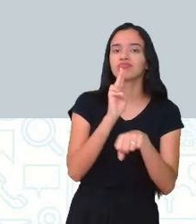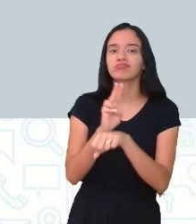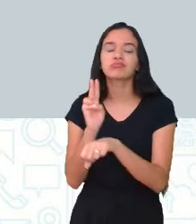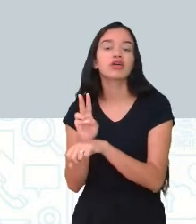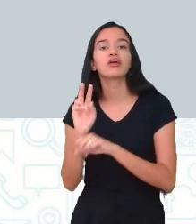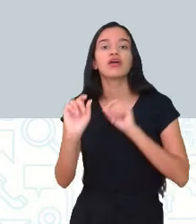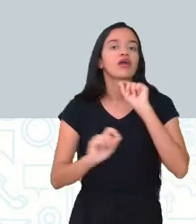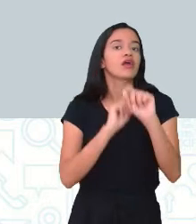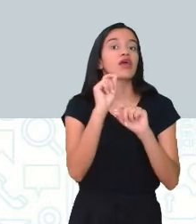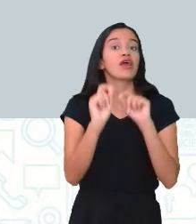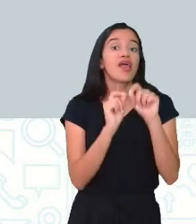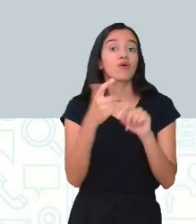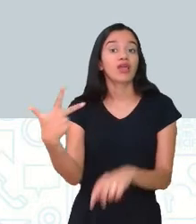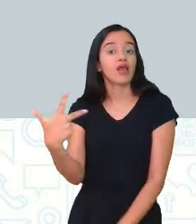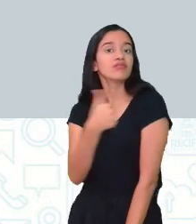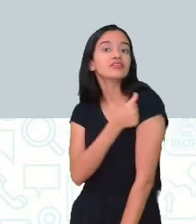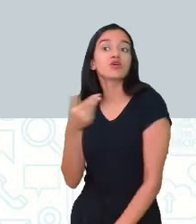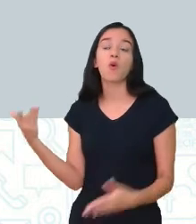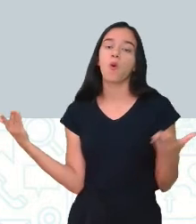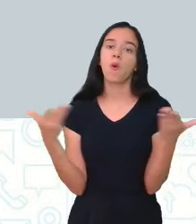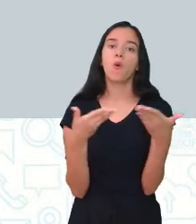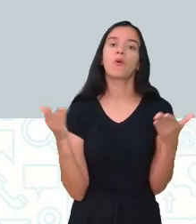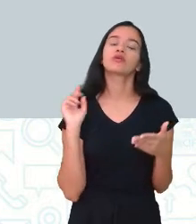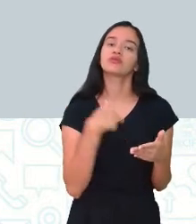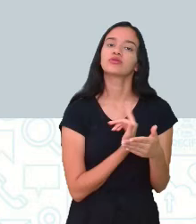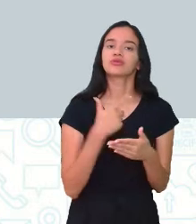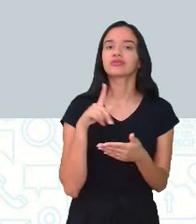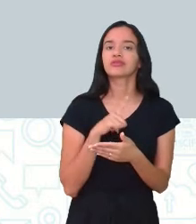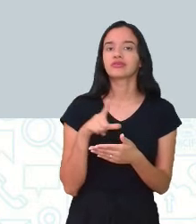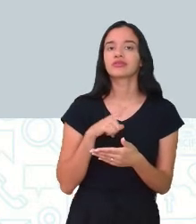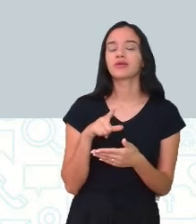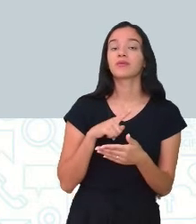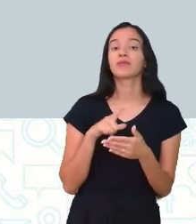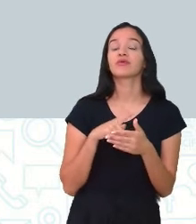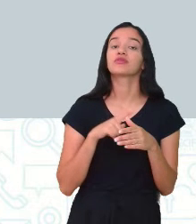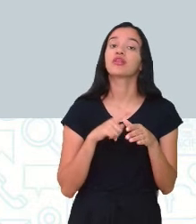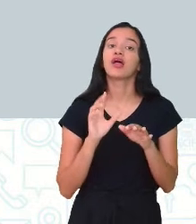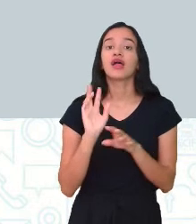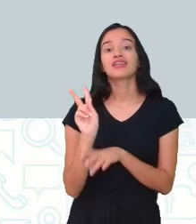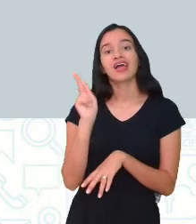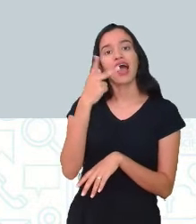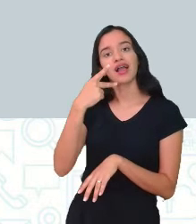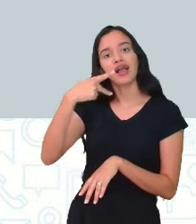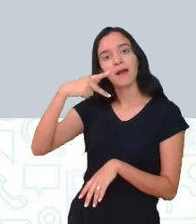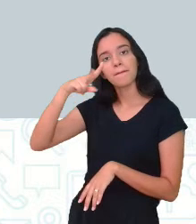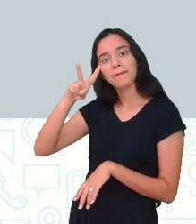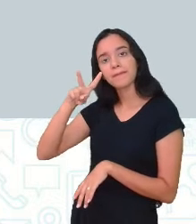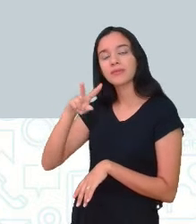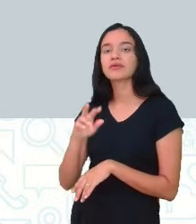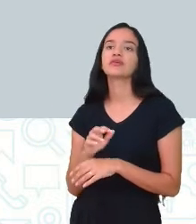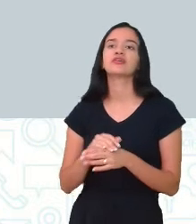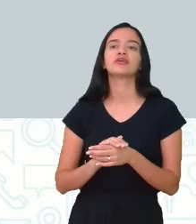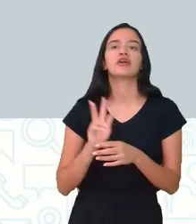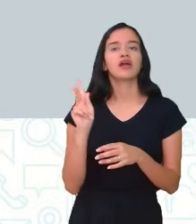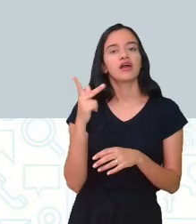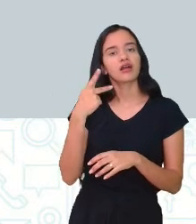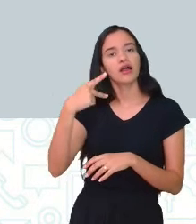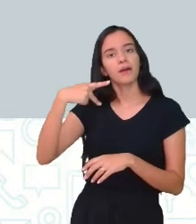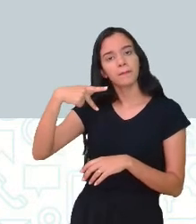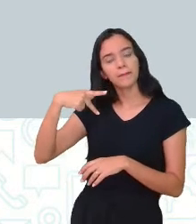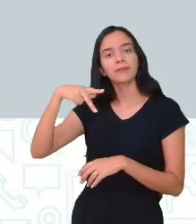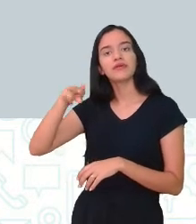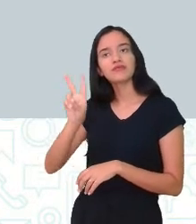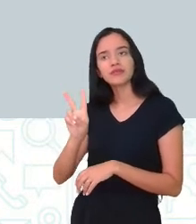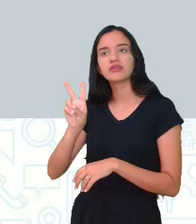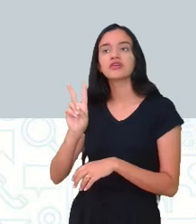que é por meio da vacina. Hoje, nós temos a vacina do HPV. Mas também, as meninas já podem